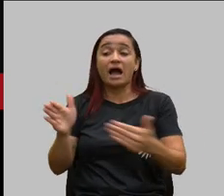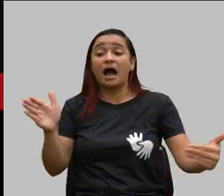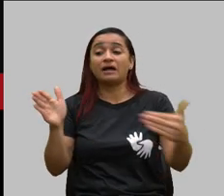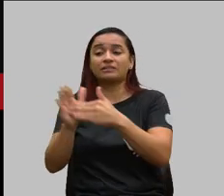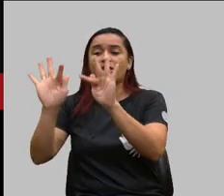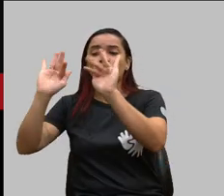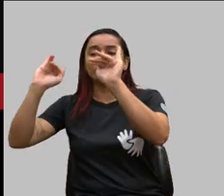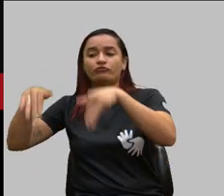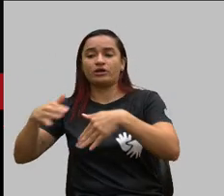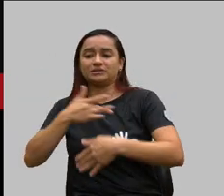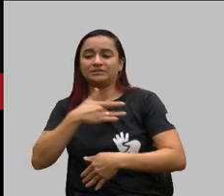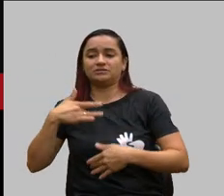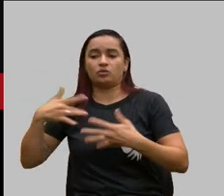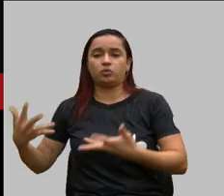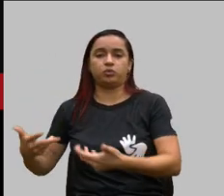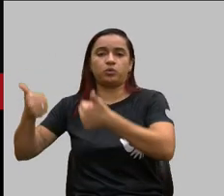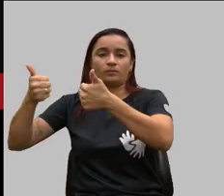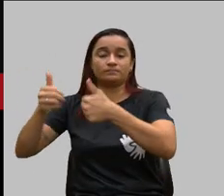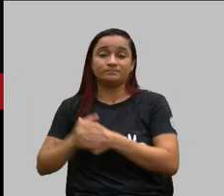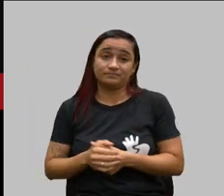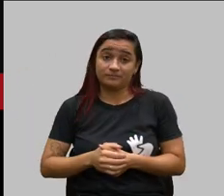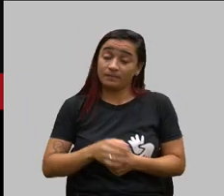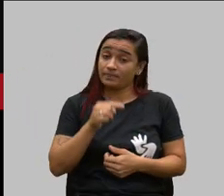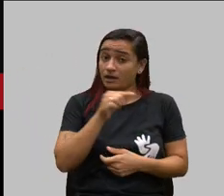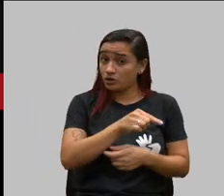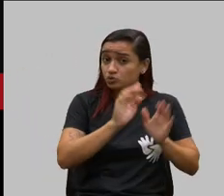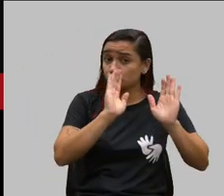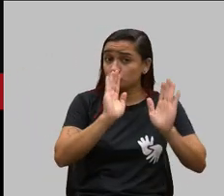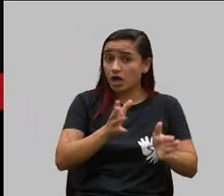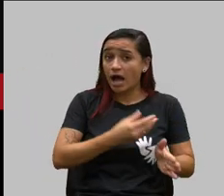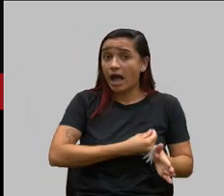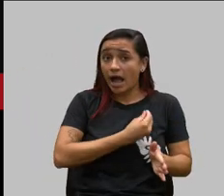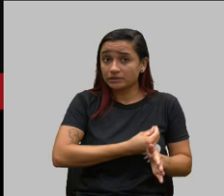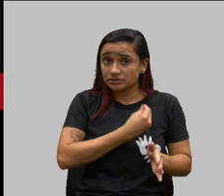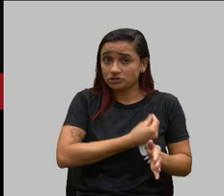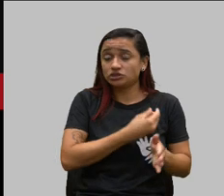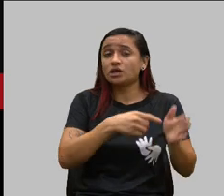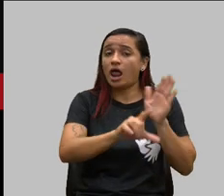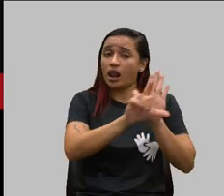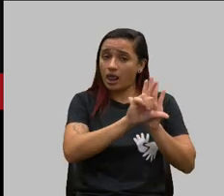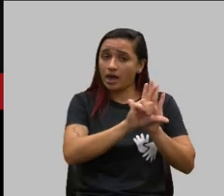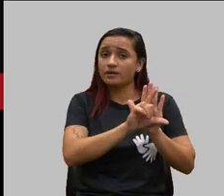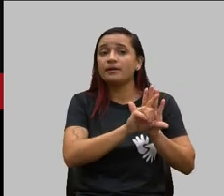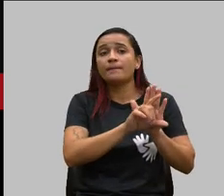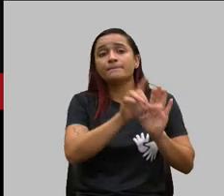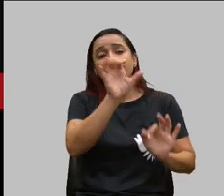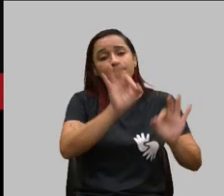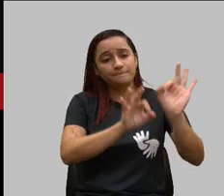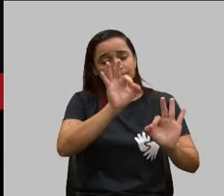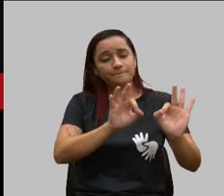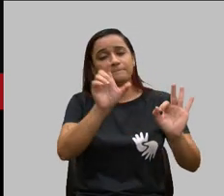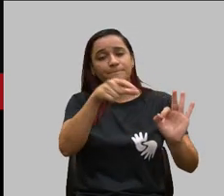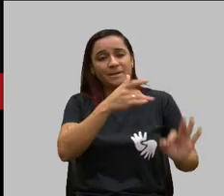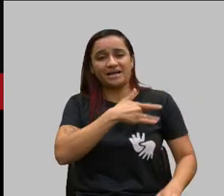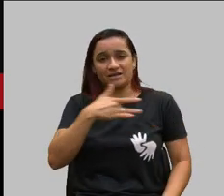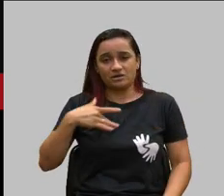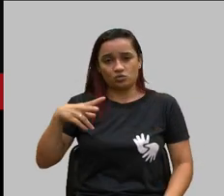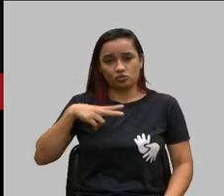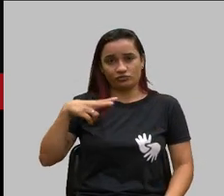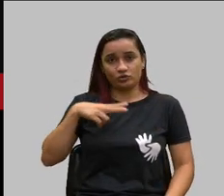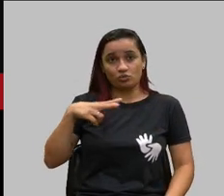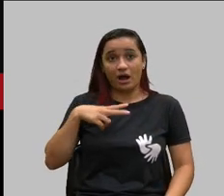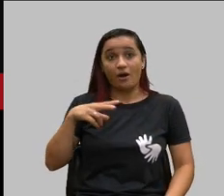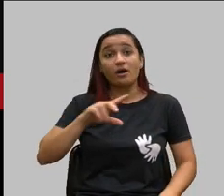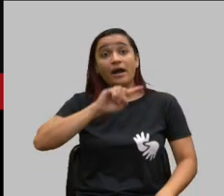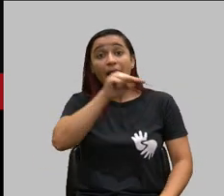existia para titular previsto em lei no plano individual a ANS estende em 2015